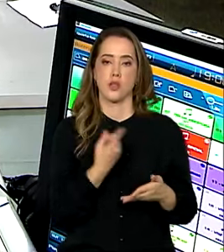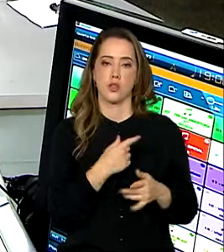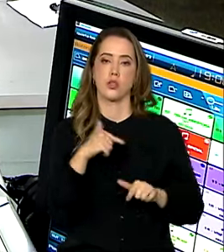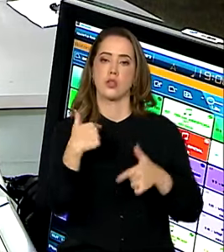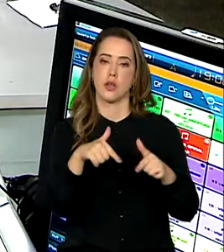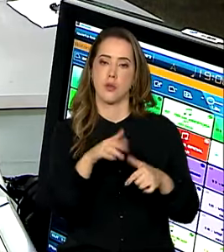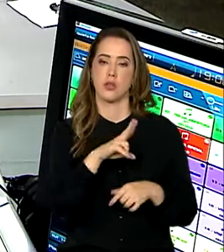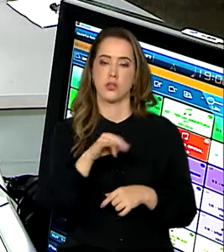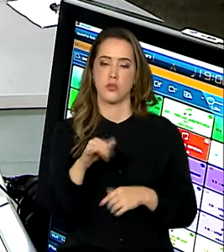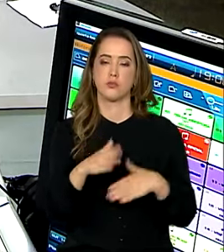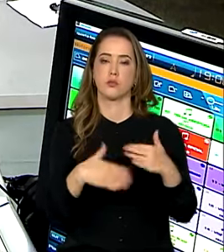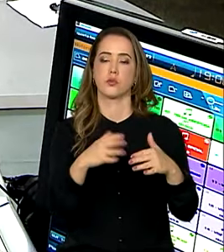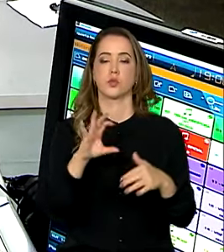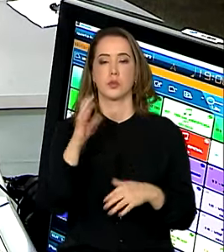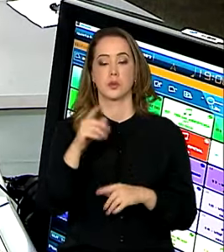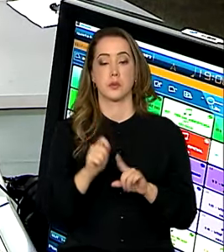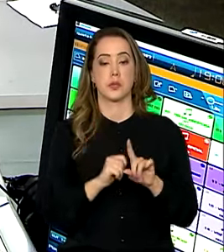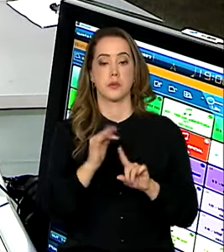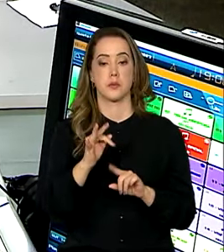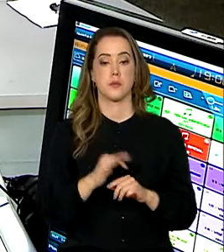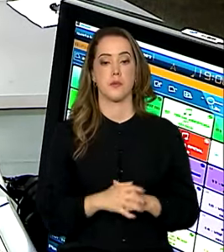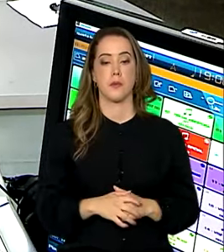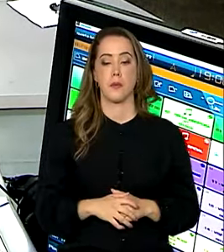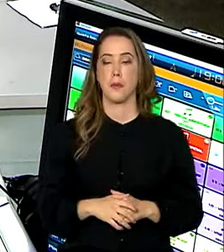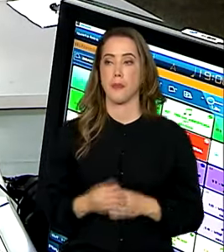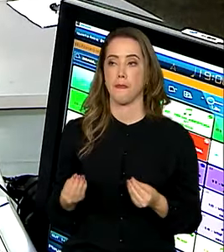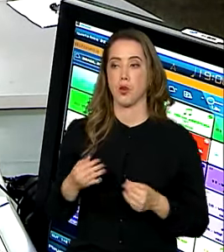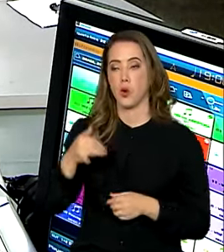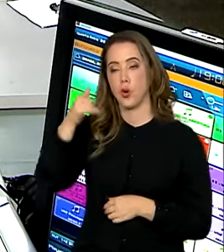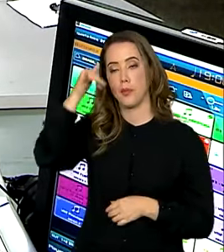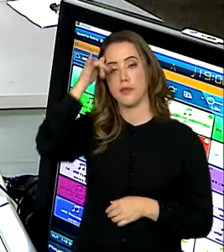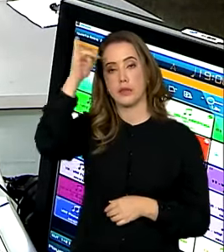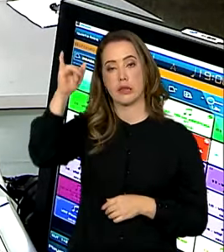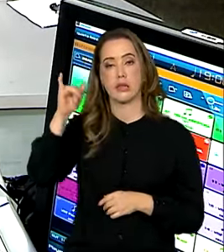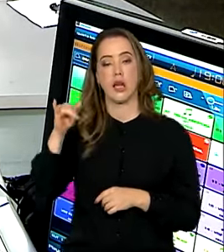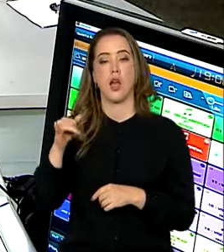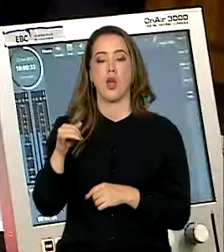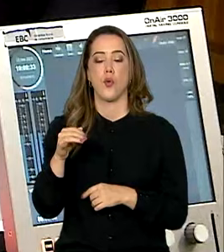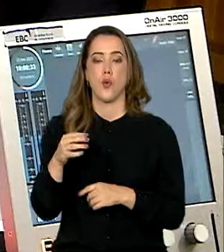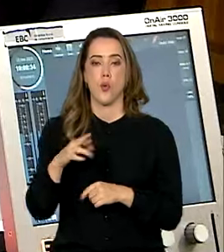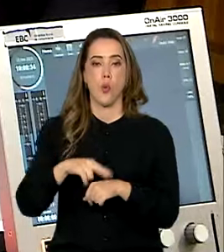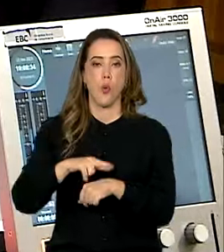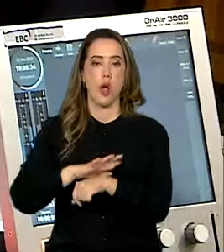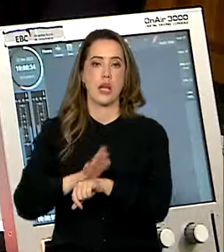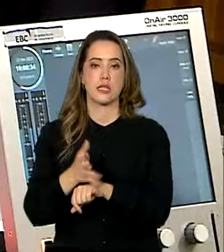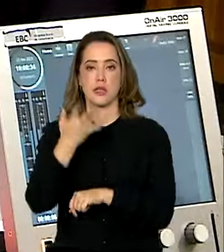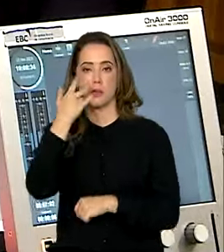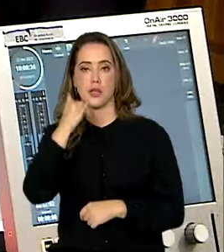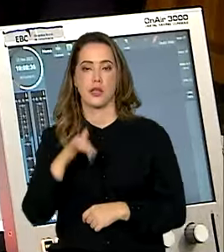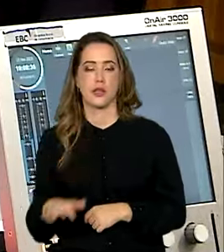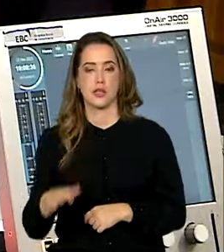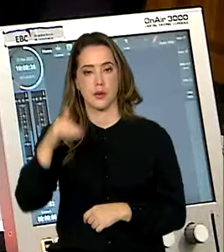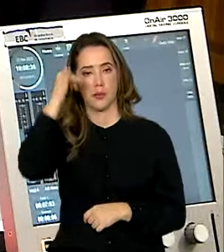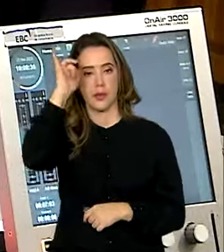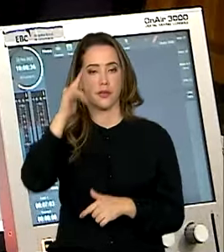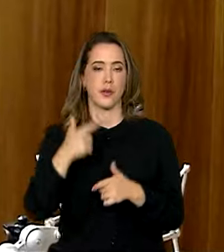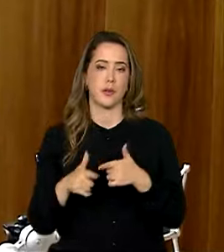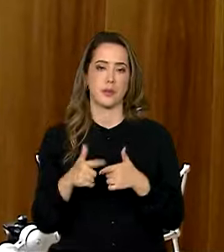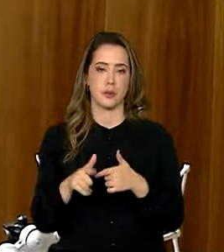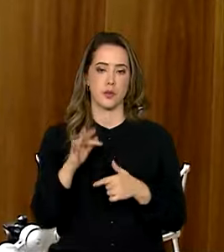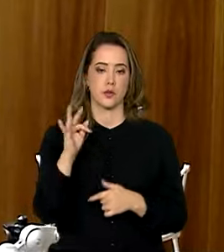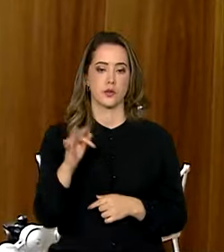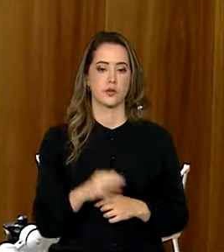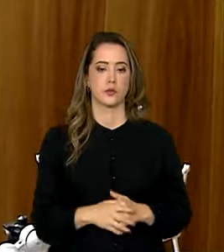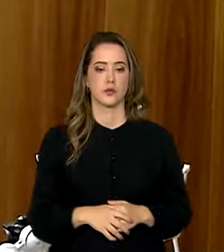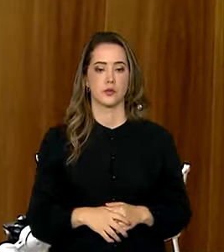para isso para os próximos meses. E o que foi pensado para o combate ao racismo desde a infância, para evitar desdobramentos e consequências? Sim, também